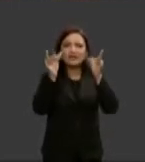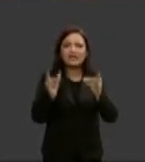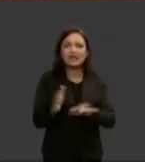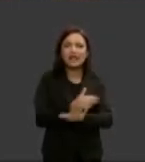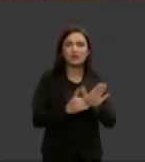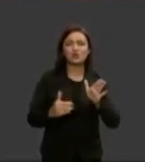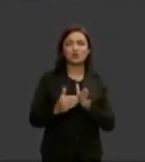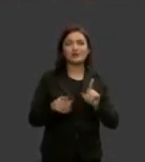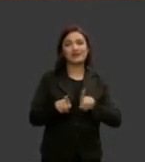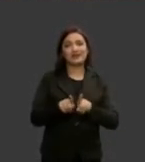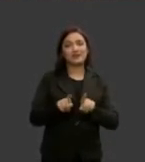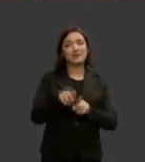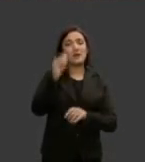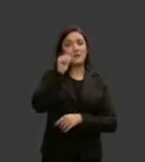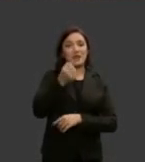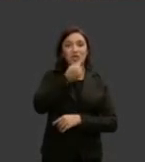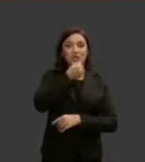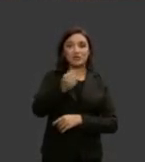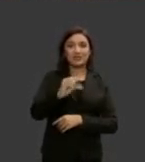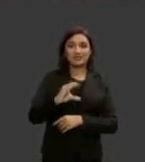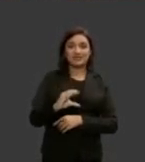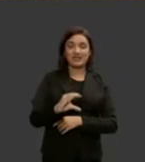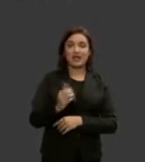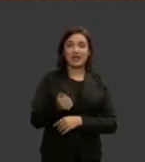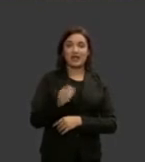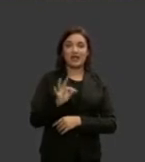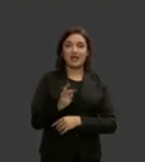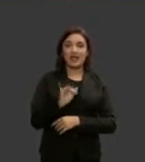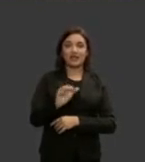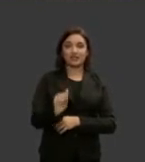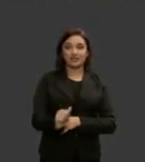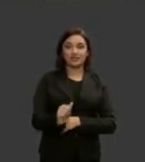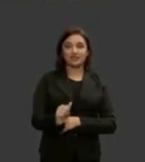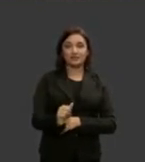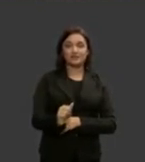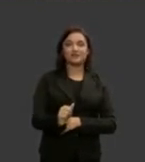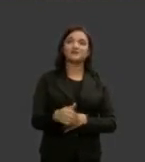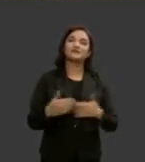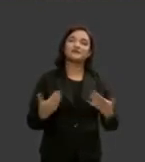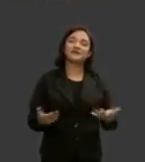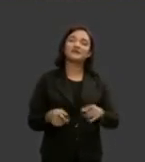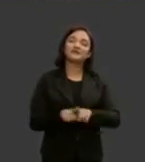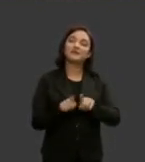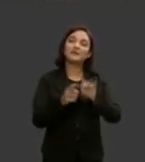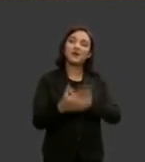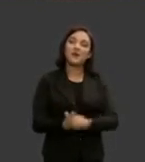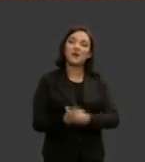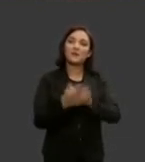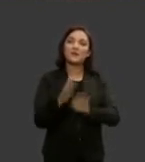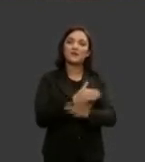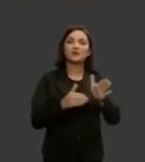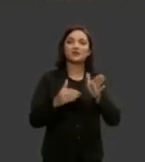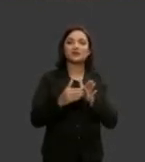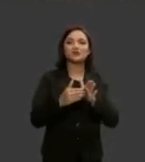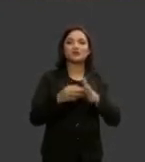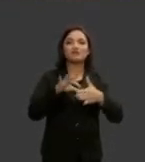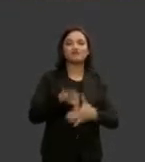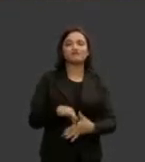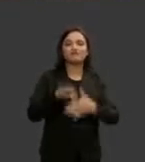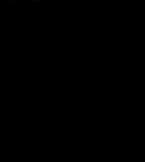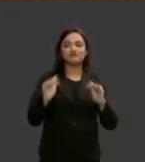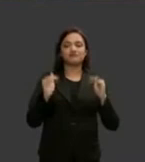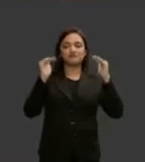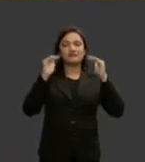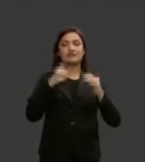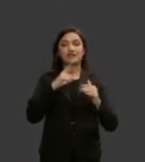jornalista Kátia Gomes que é mediadora desse panel saúdo por fim as autoridades e convidados que acompanham